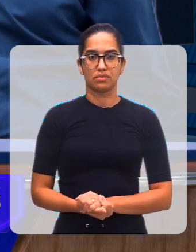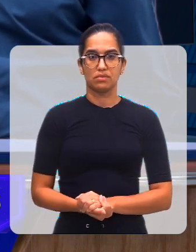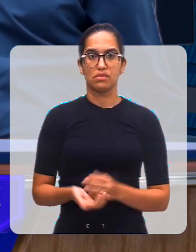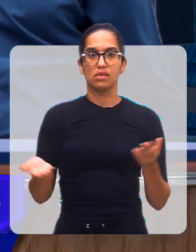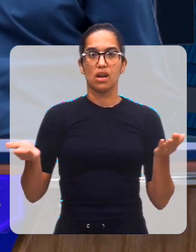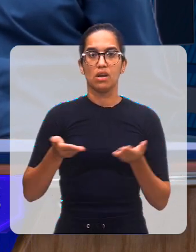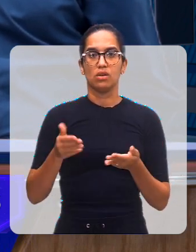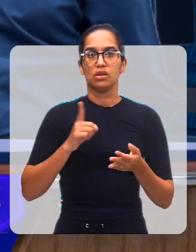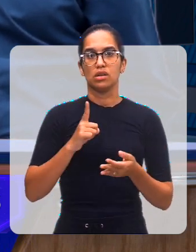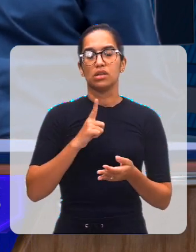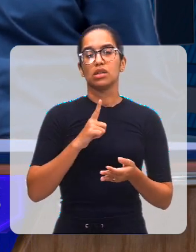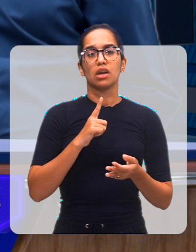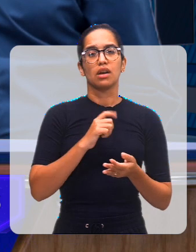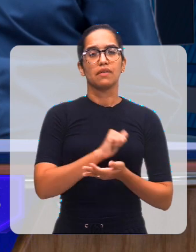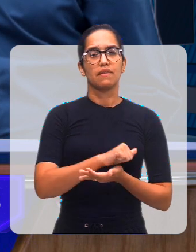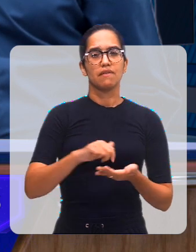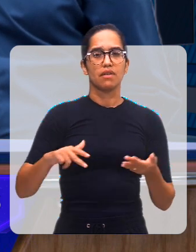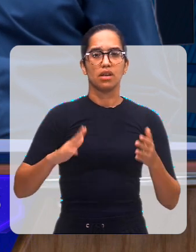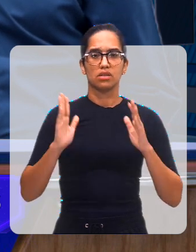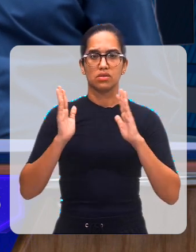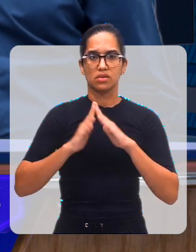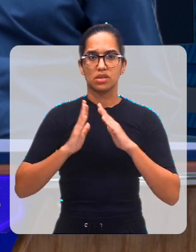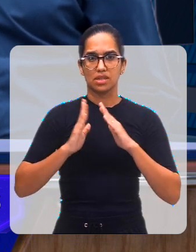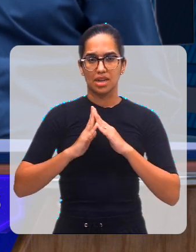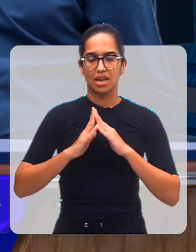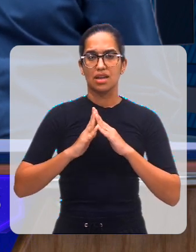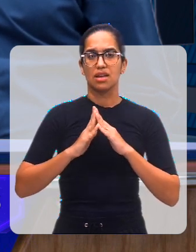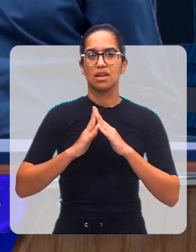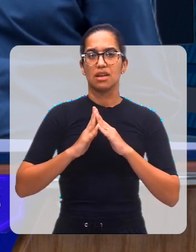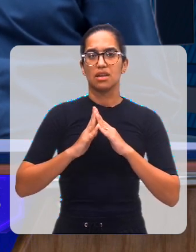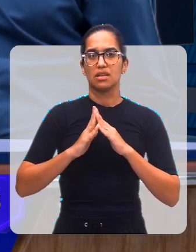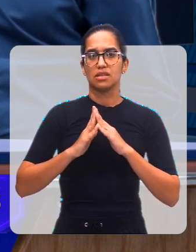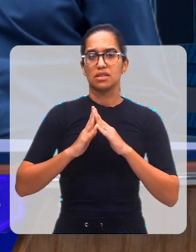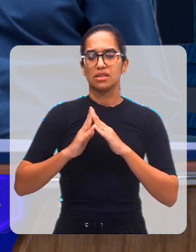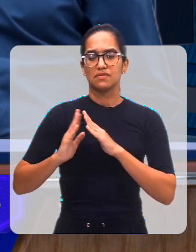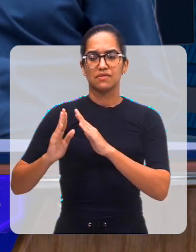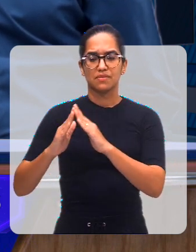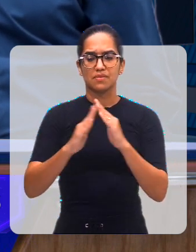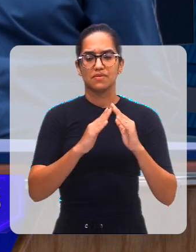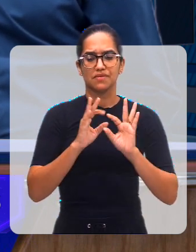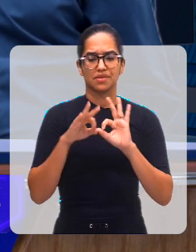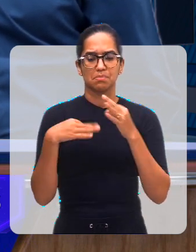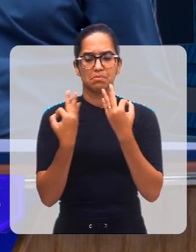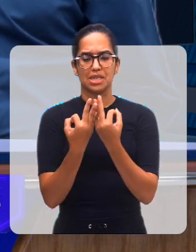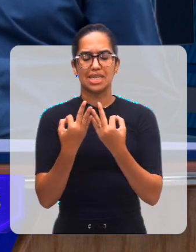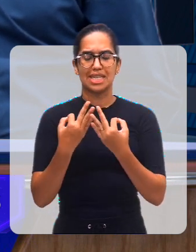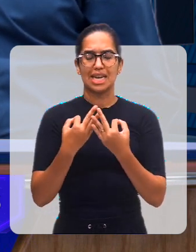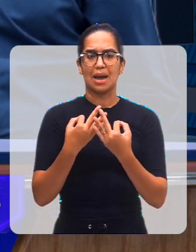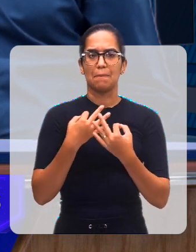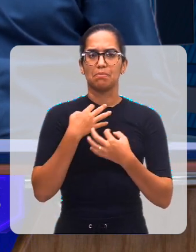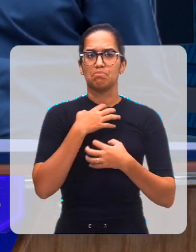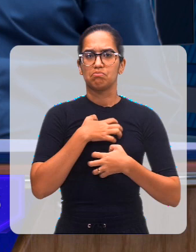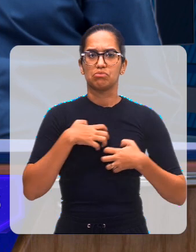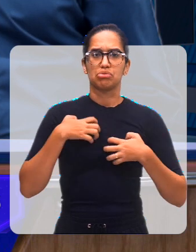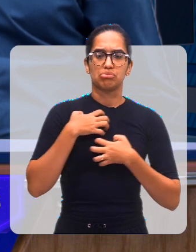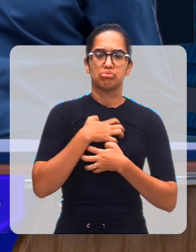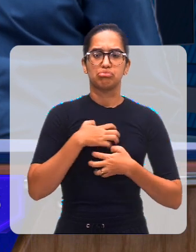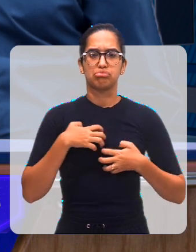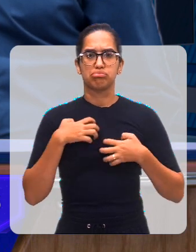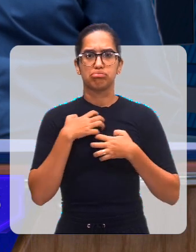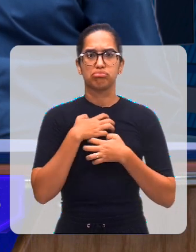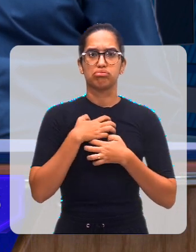Então a gente, agora nós temos sim casos, alguns casos de, vamos dizer, que por algumas